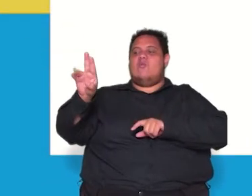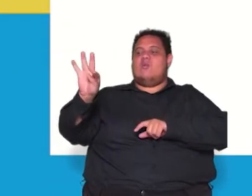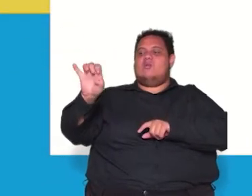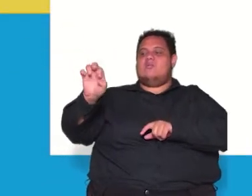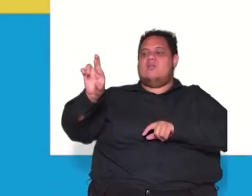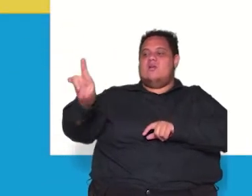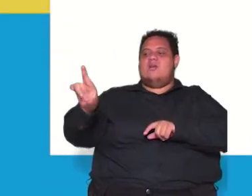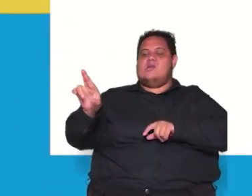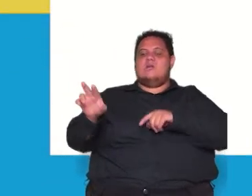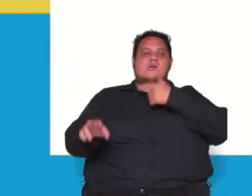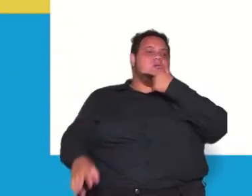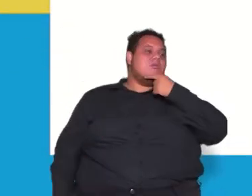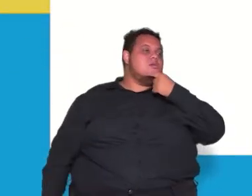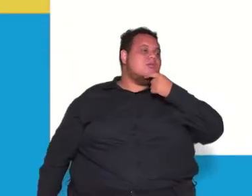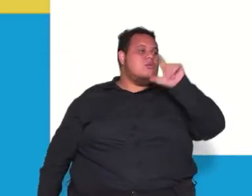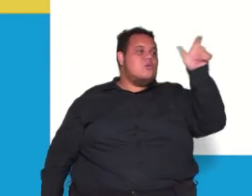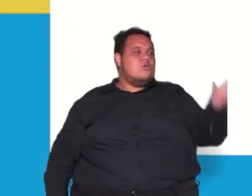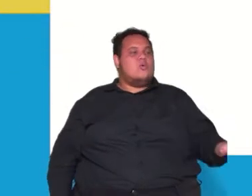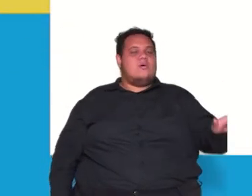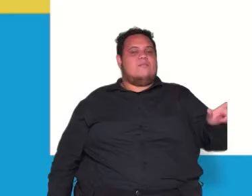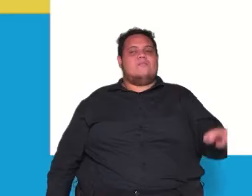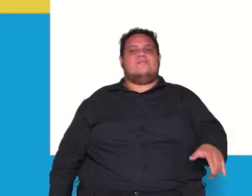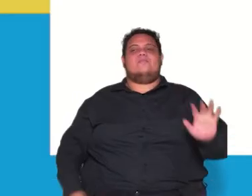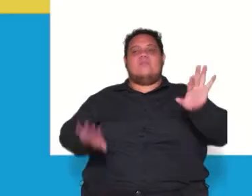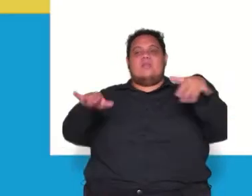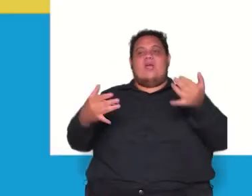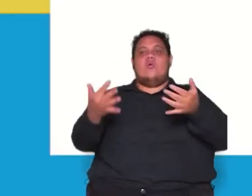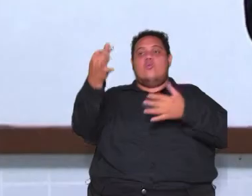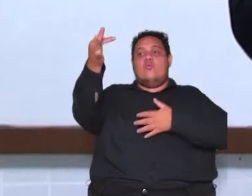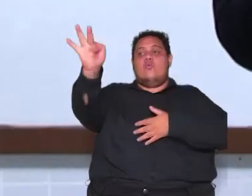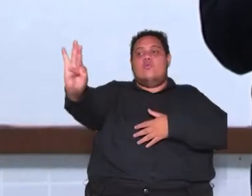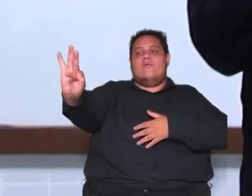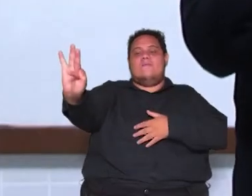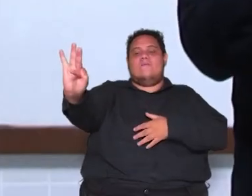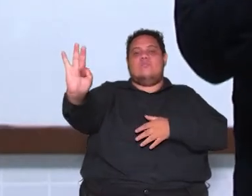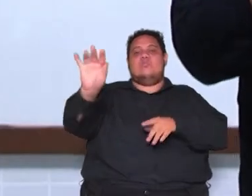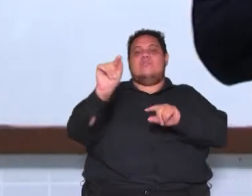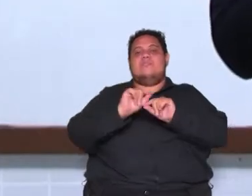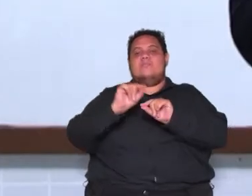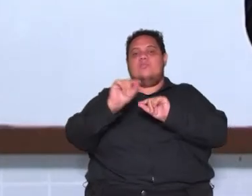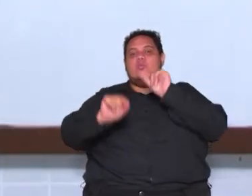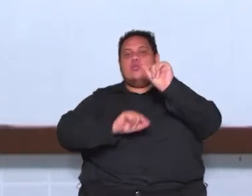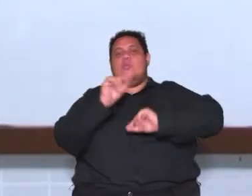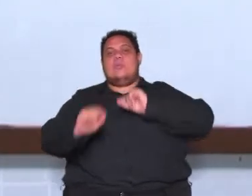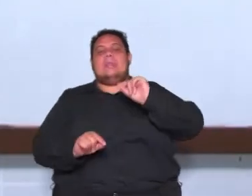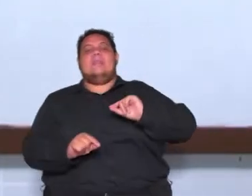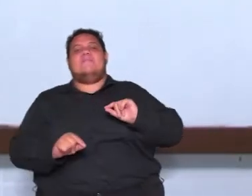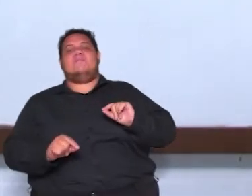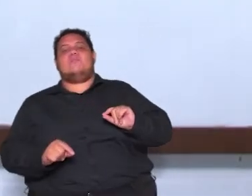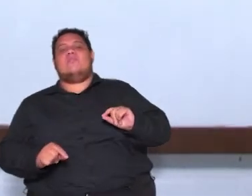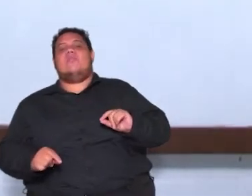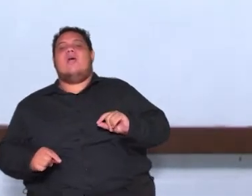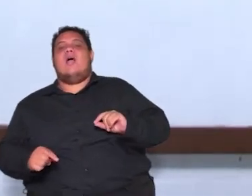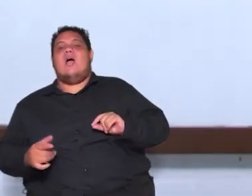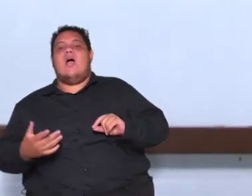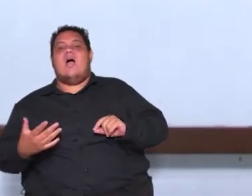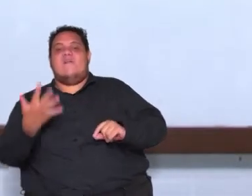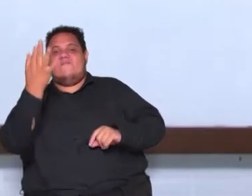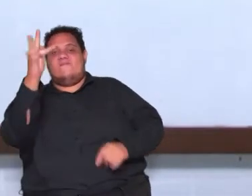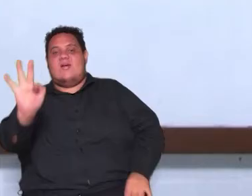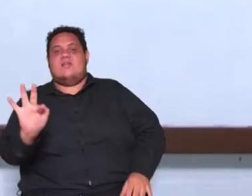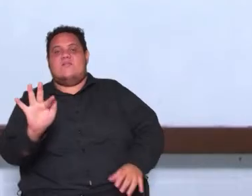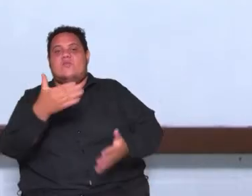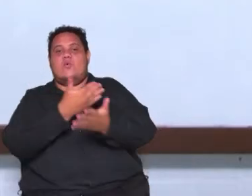John Locke inglês a França foi o auge digamos assim a França foi o celeiro